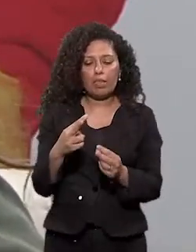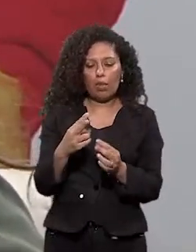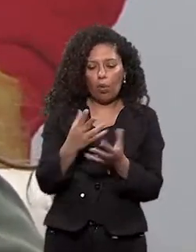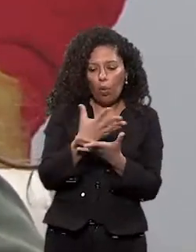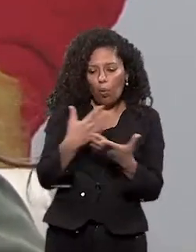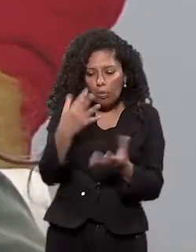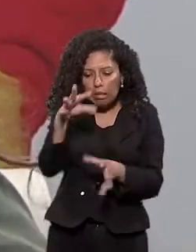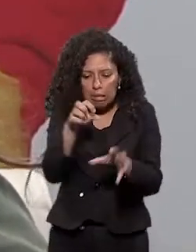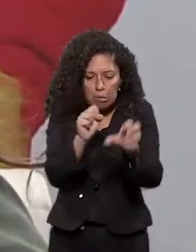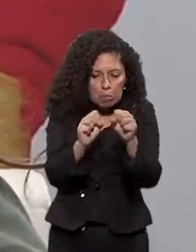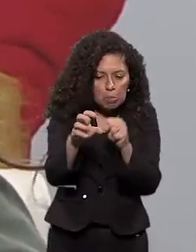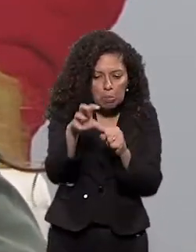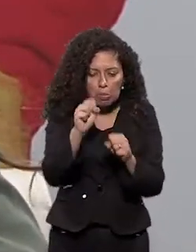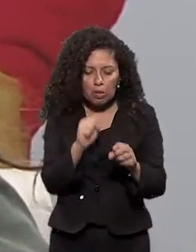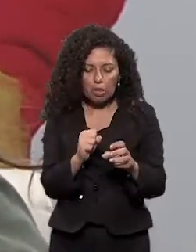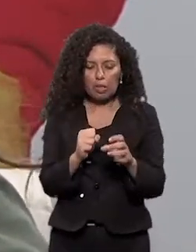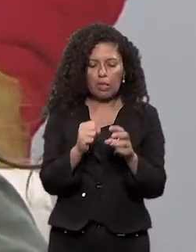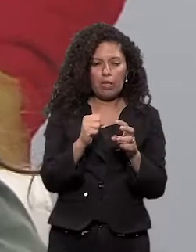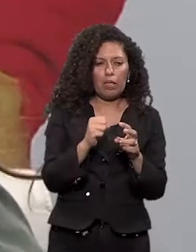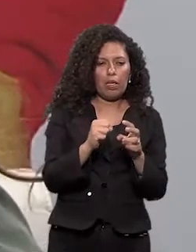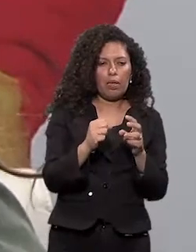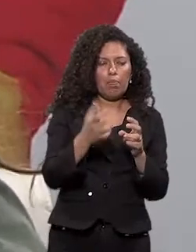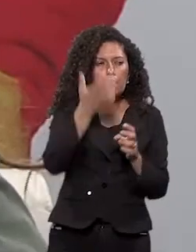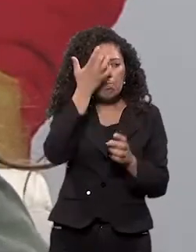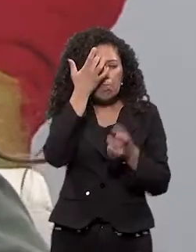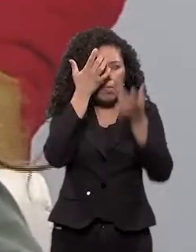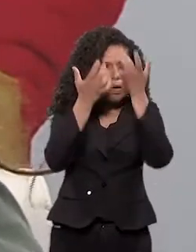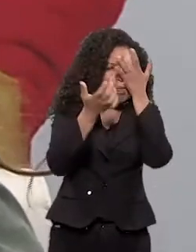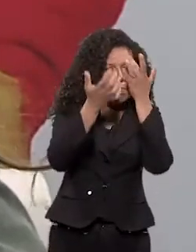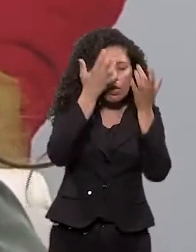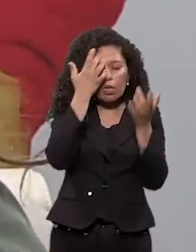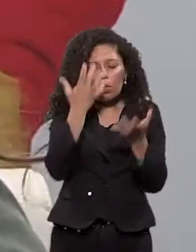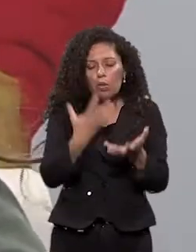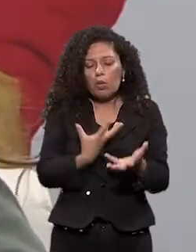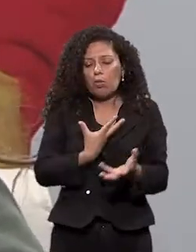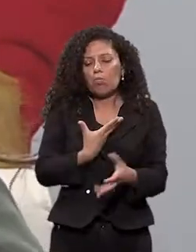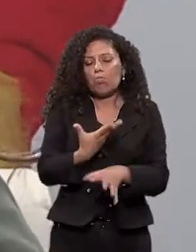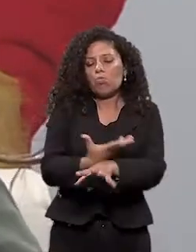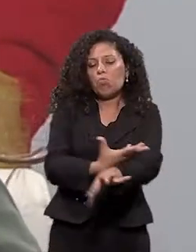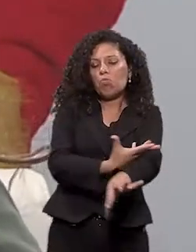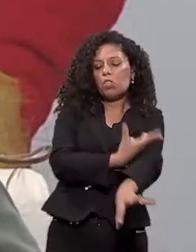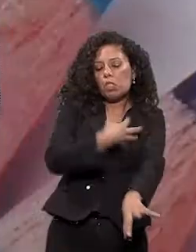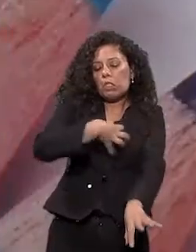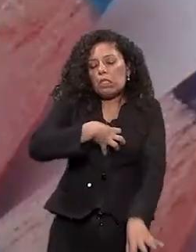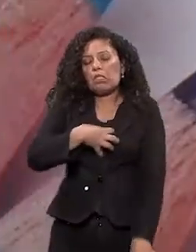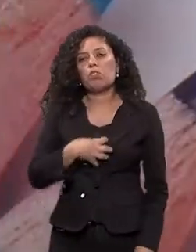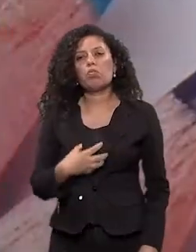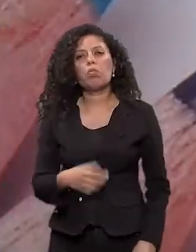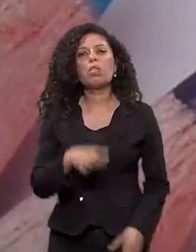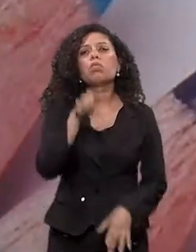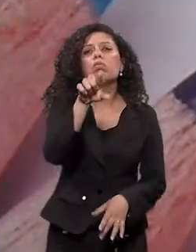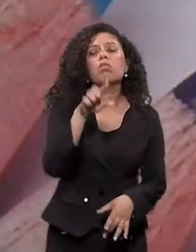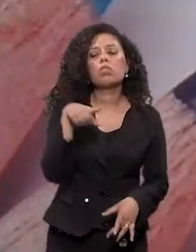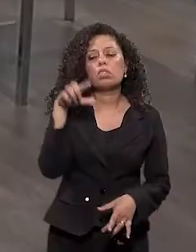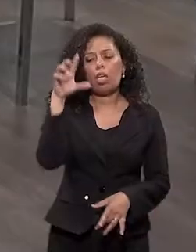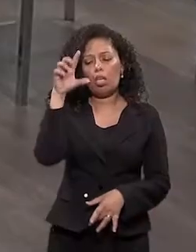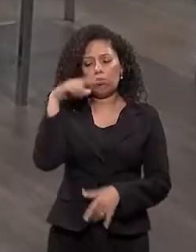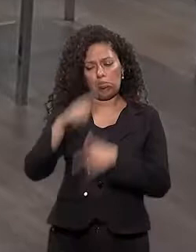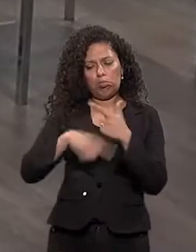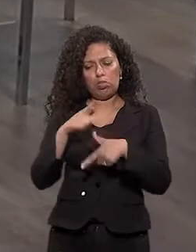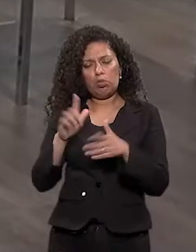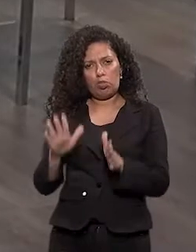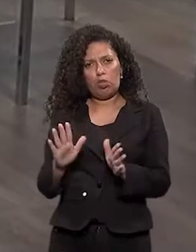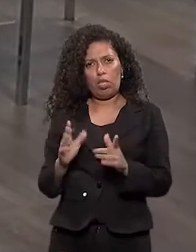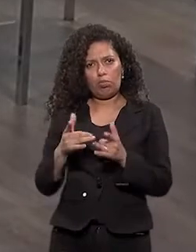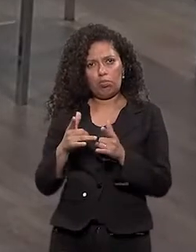motora, desenvolvimento cognitivo, memória, emoção. Você já trabalhou em sala de aula.